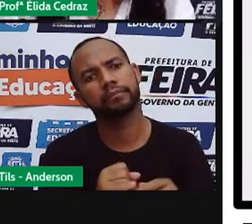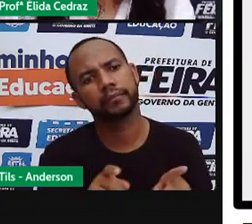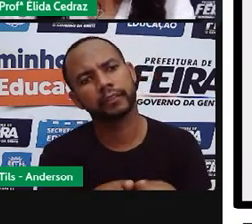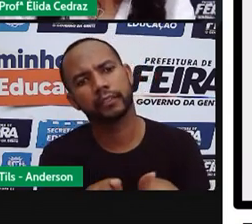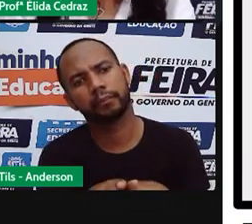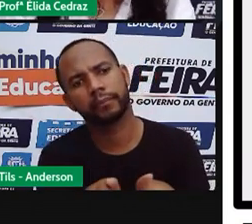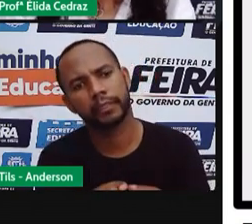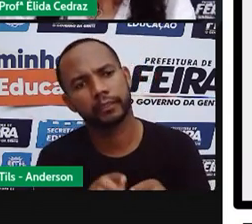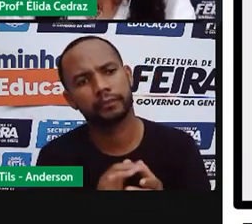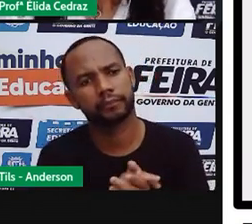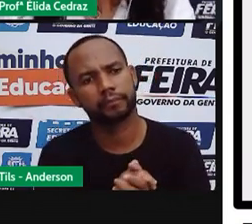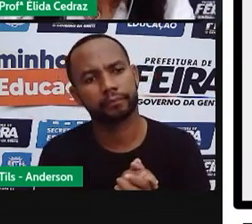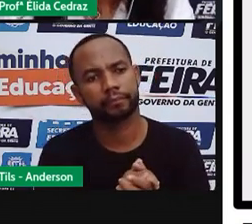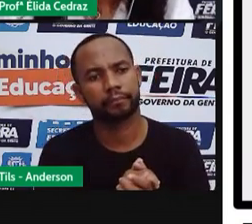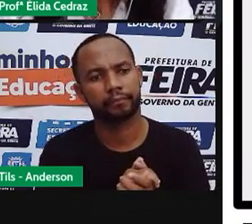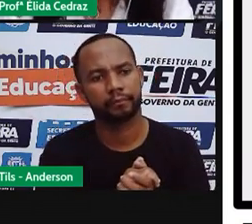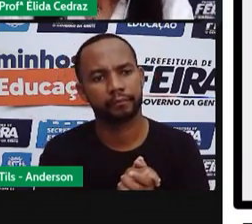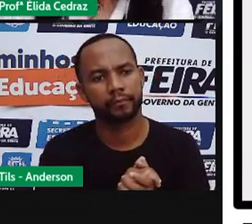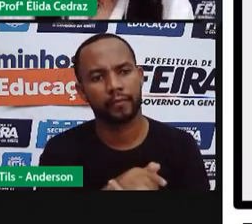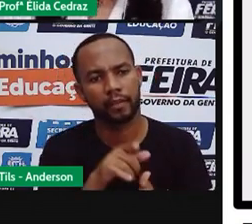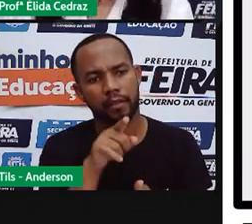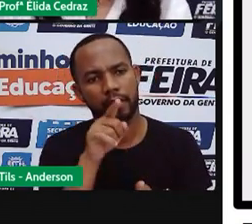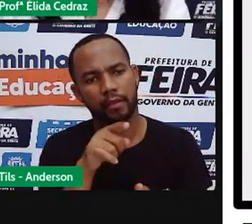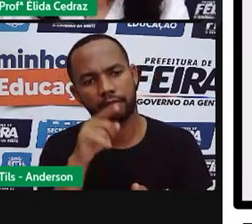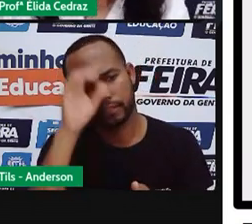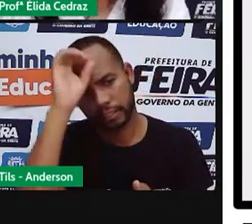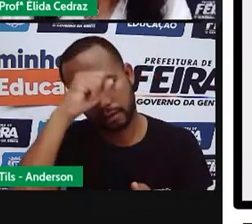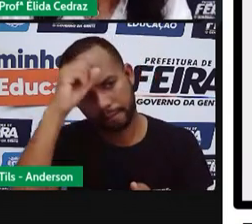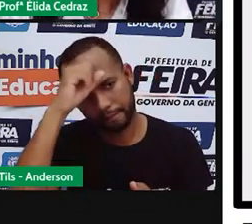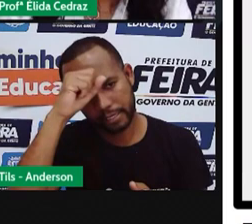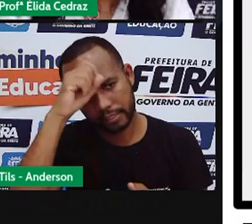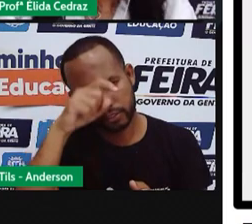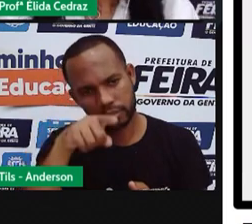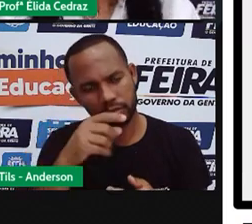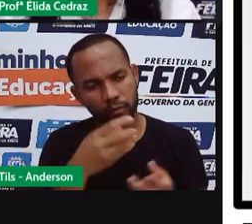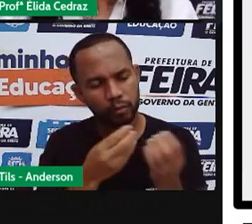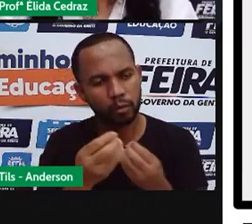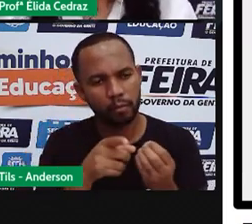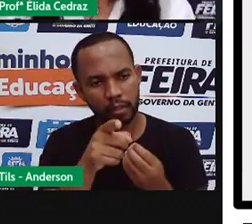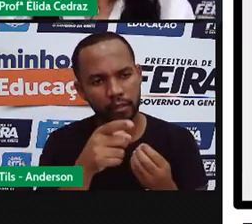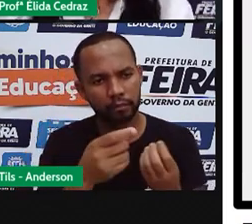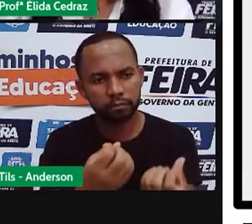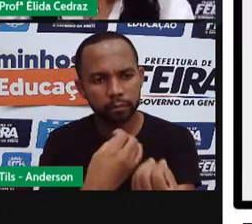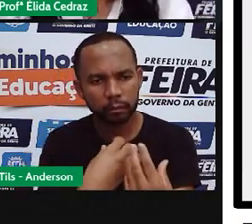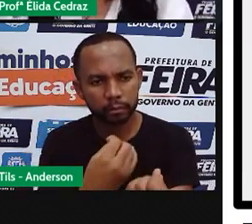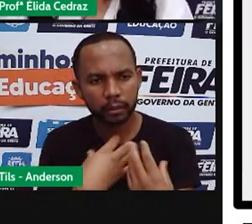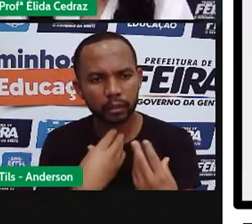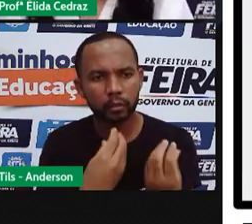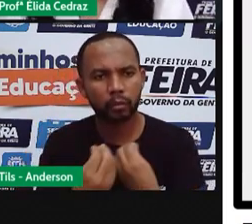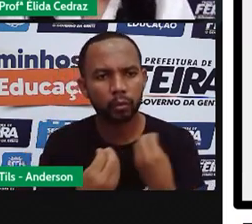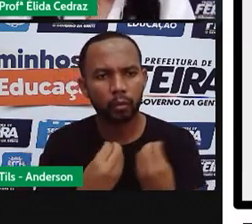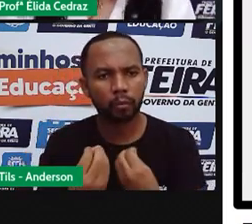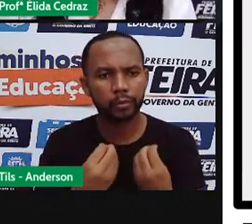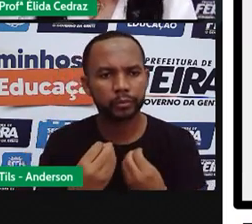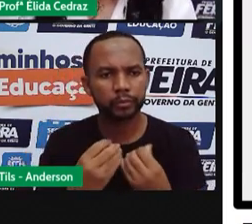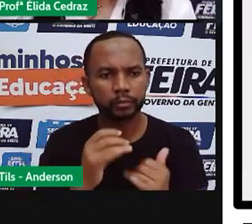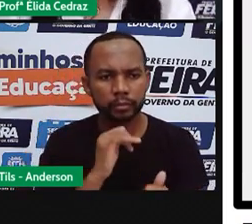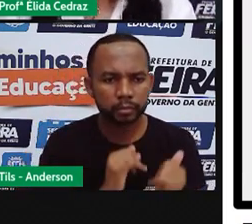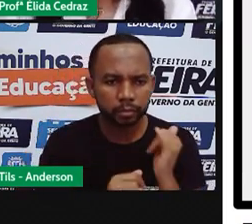Arriscar-se, não. Ela ensina uma forma segura de eu navegarmos na internet e